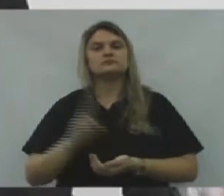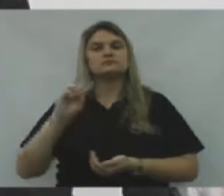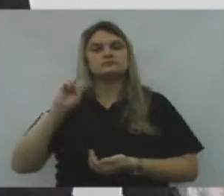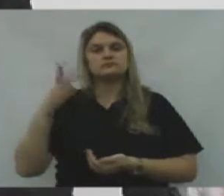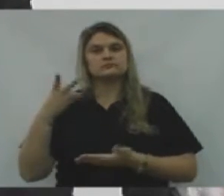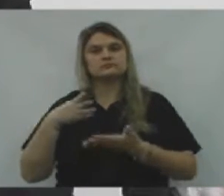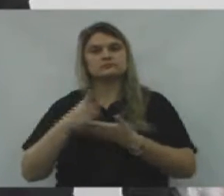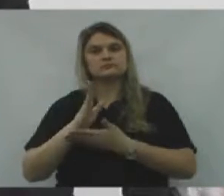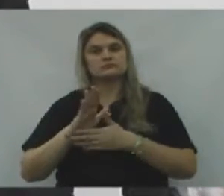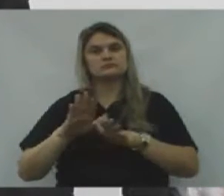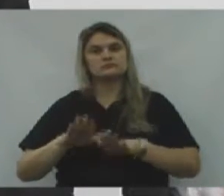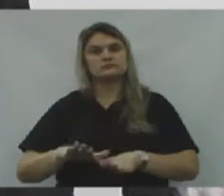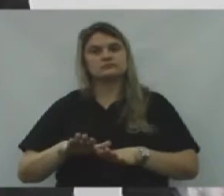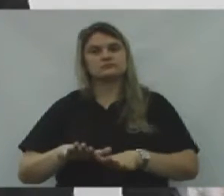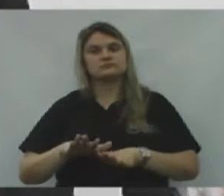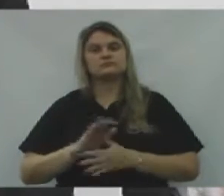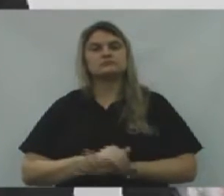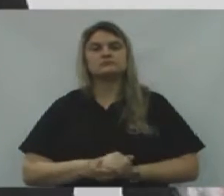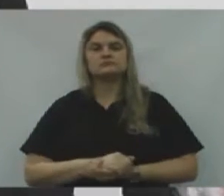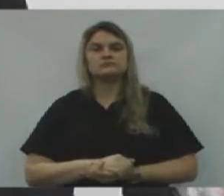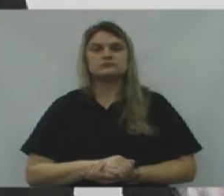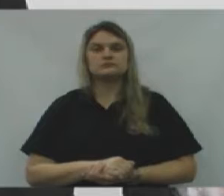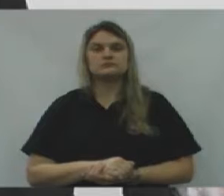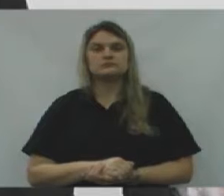os vereadores que aprovam, permaneçam como estão.